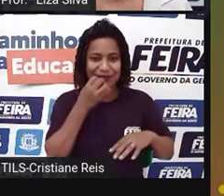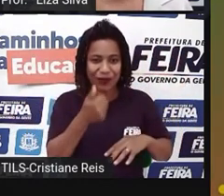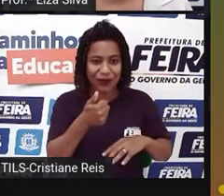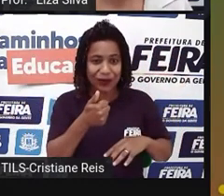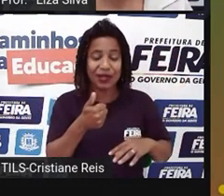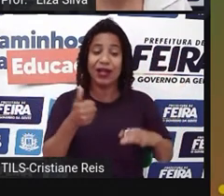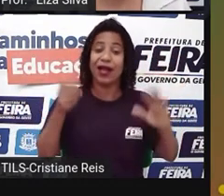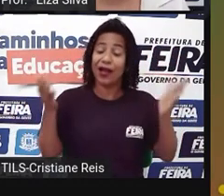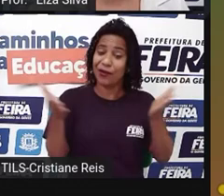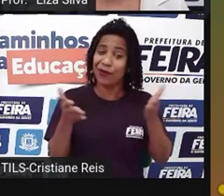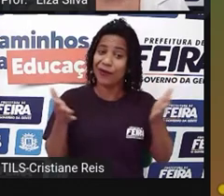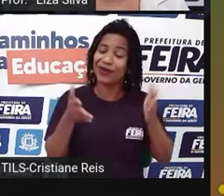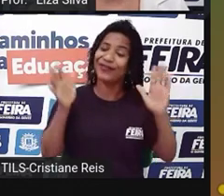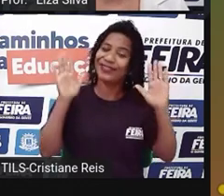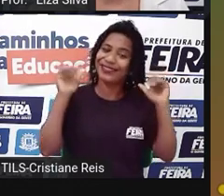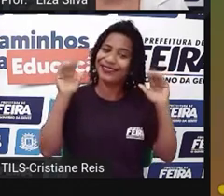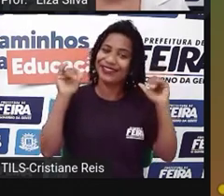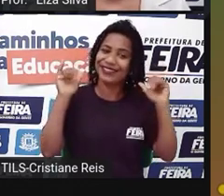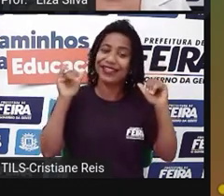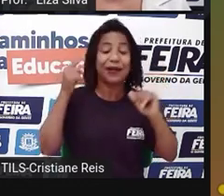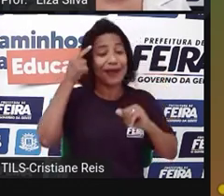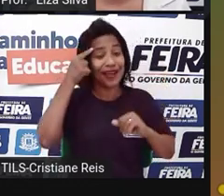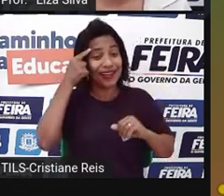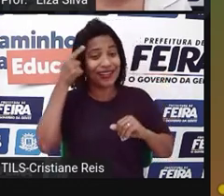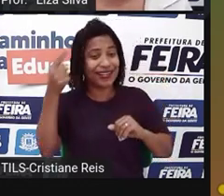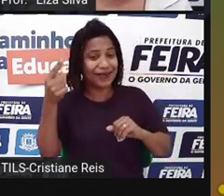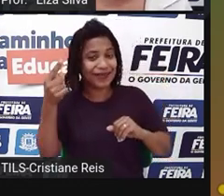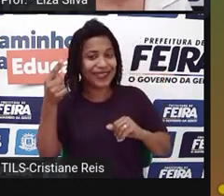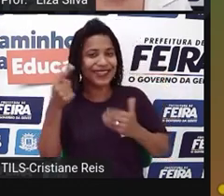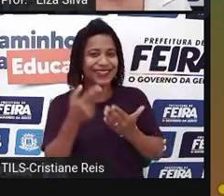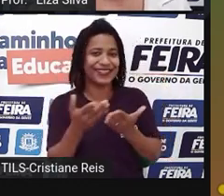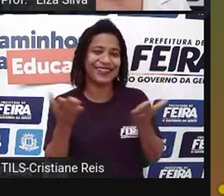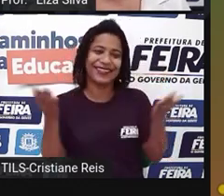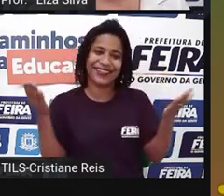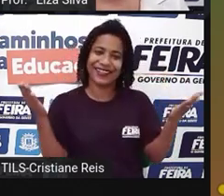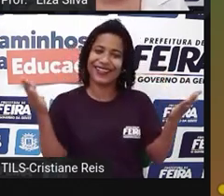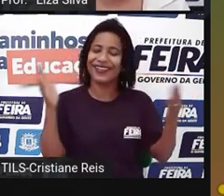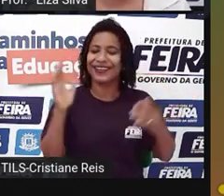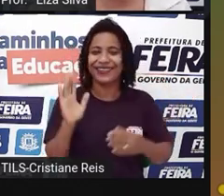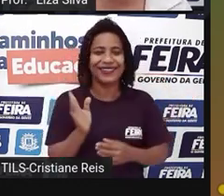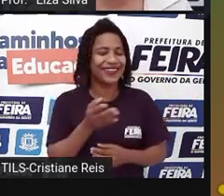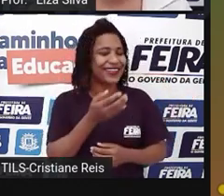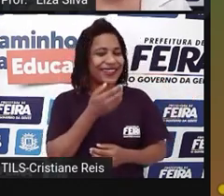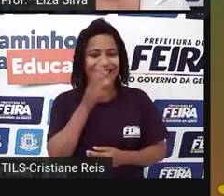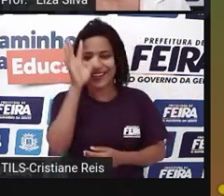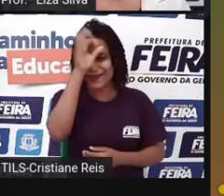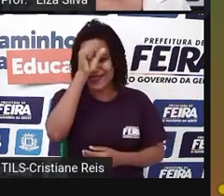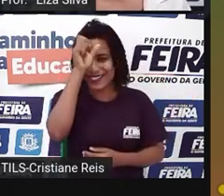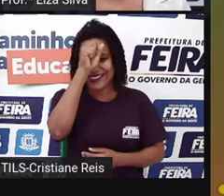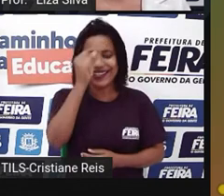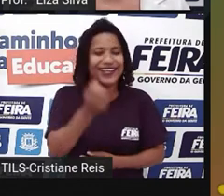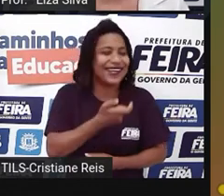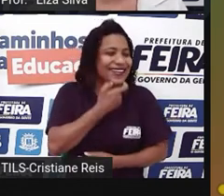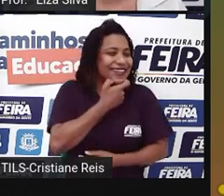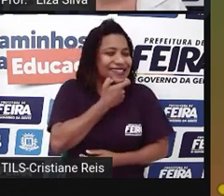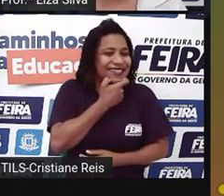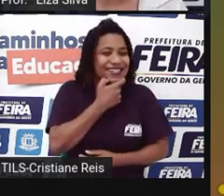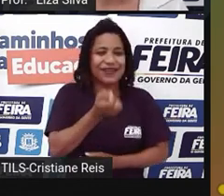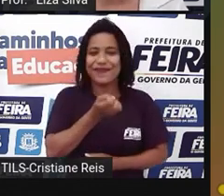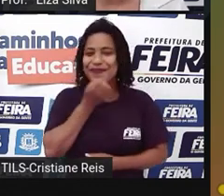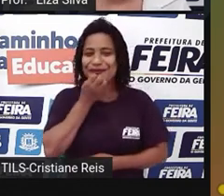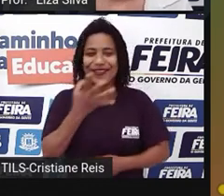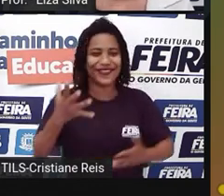E eu me despeço, lembrando para vocês que learning English is very fun. Aprender inglês é muito